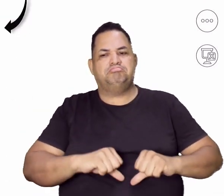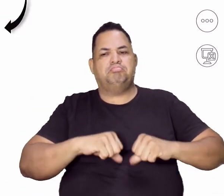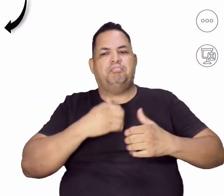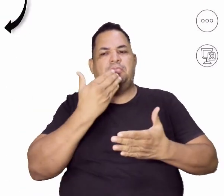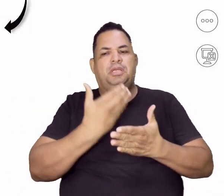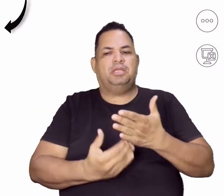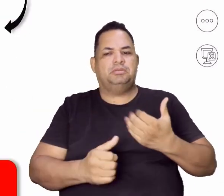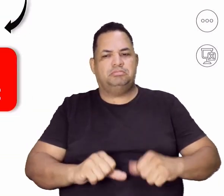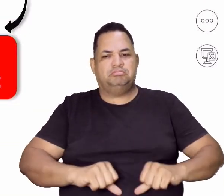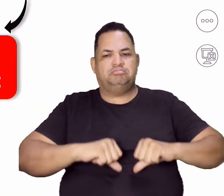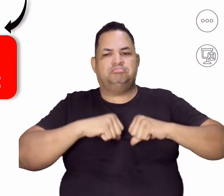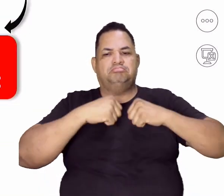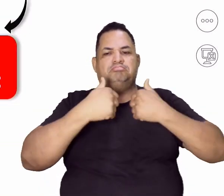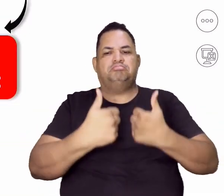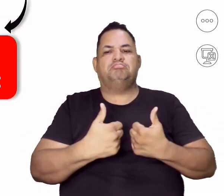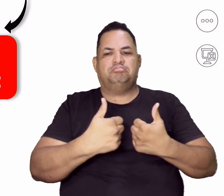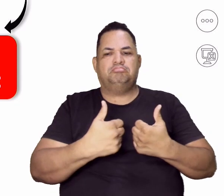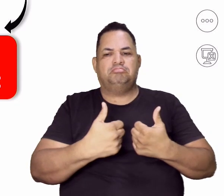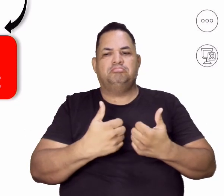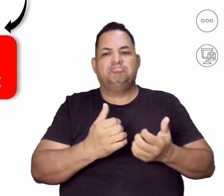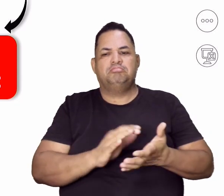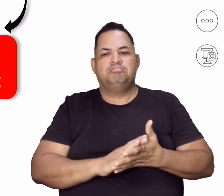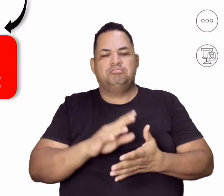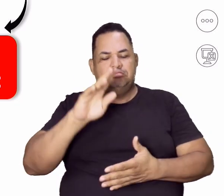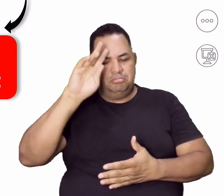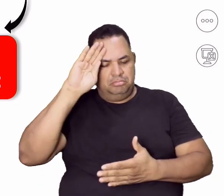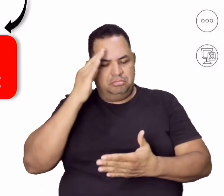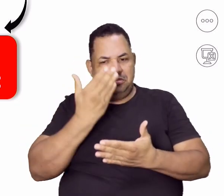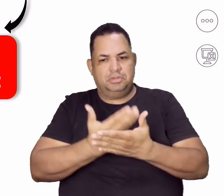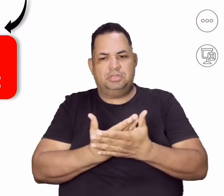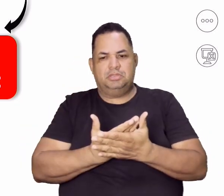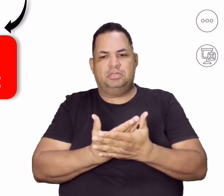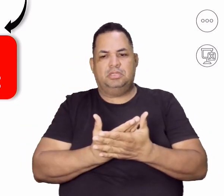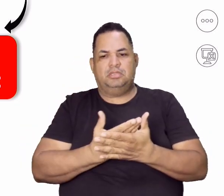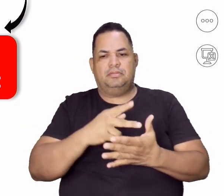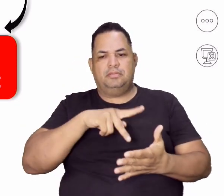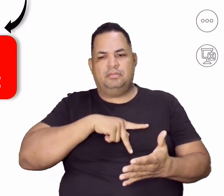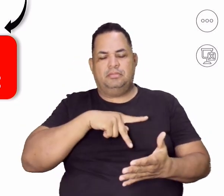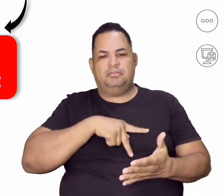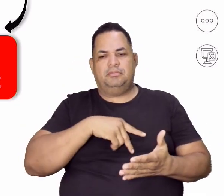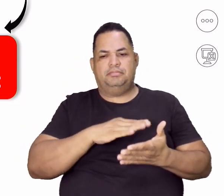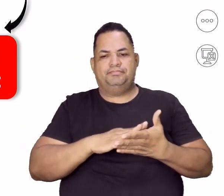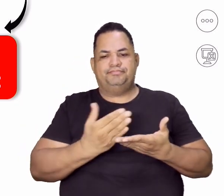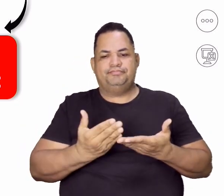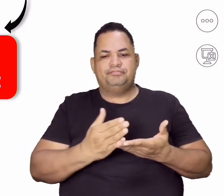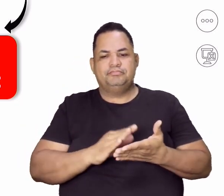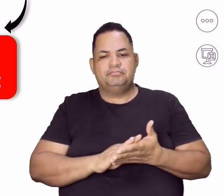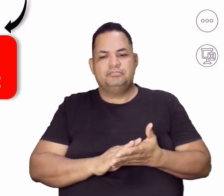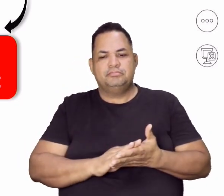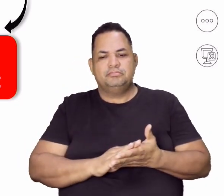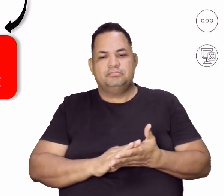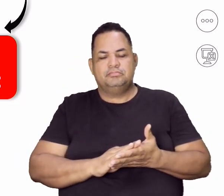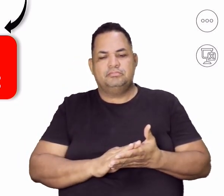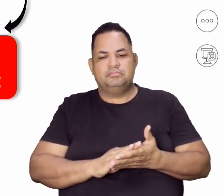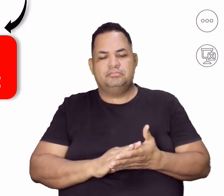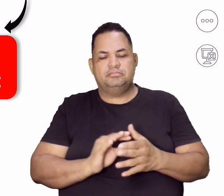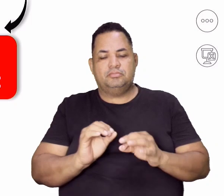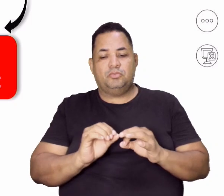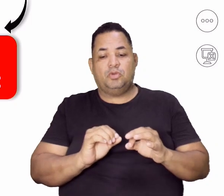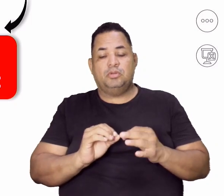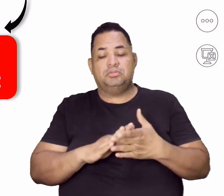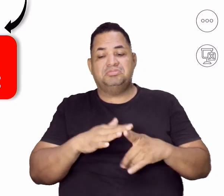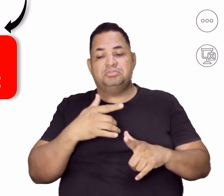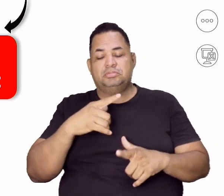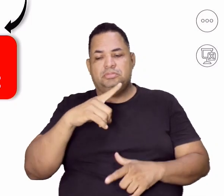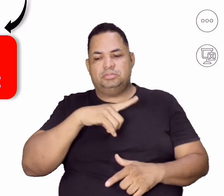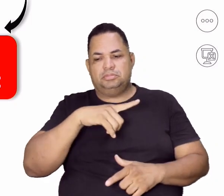insatisfação com o corpo. Pode trazer aí atitudes drásticas. Que atitudes são essas,